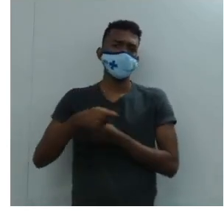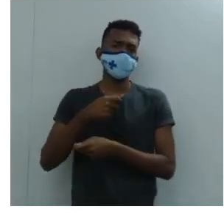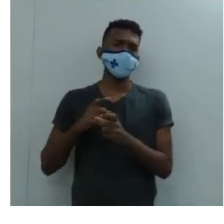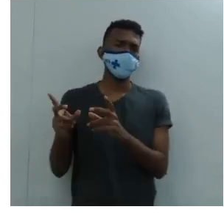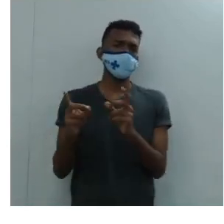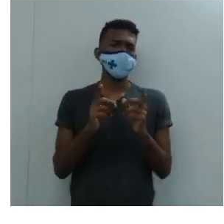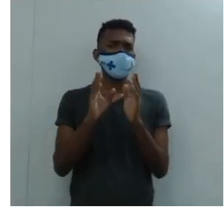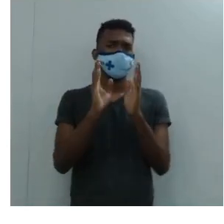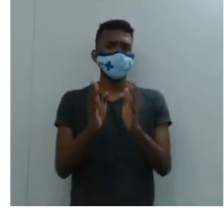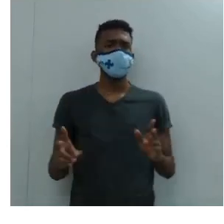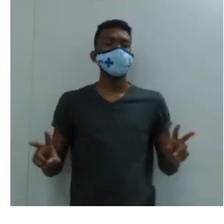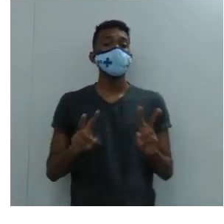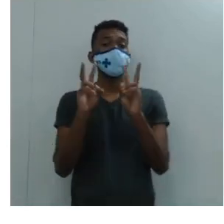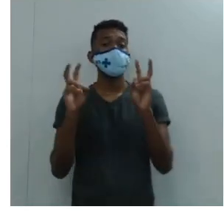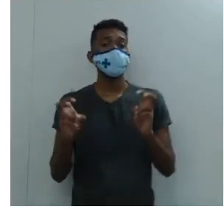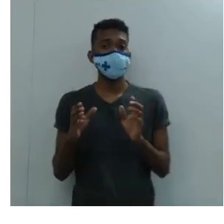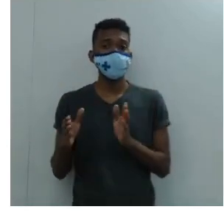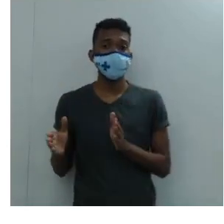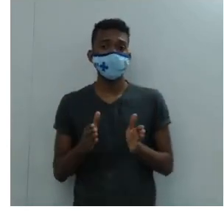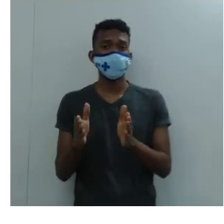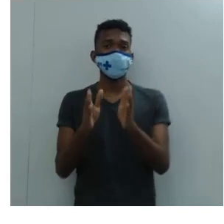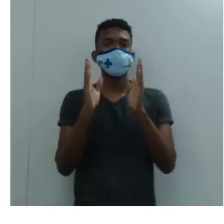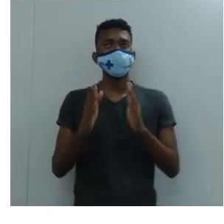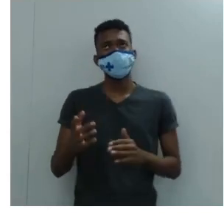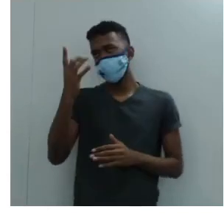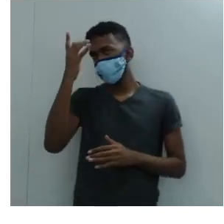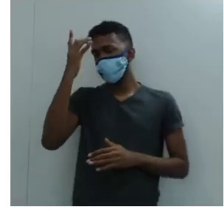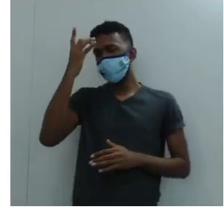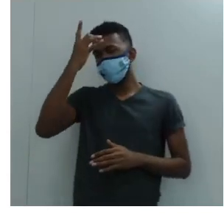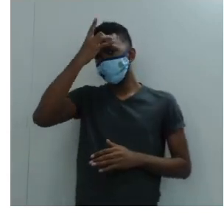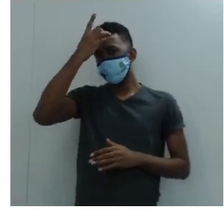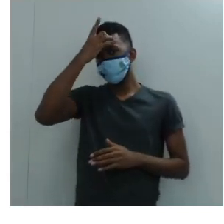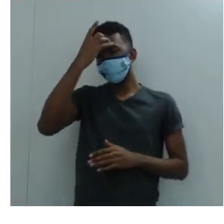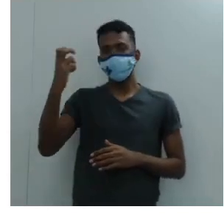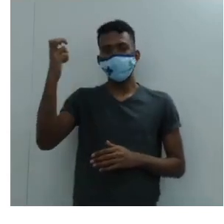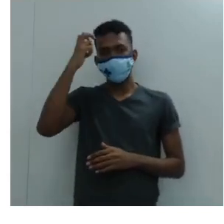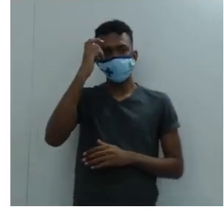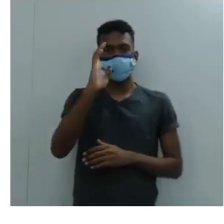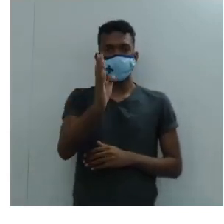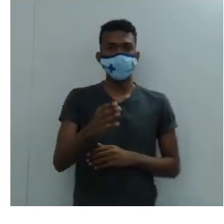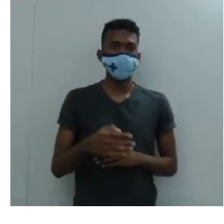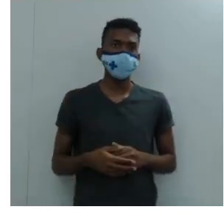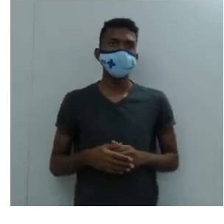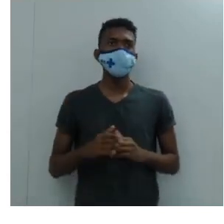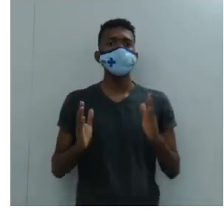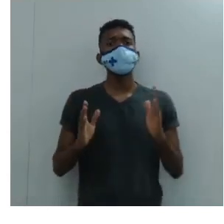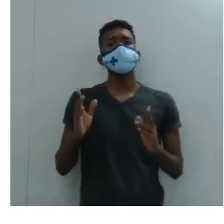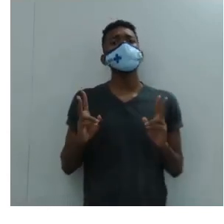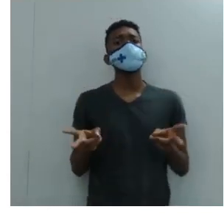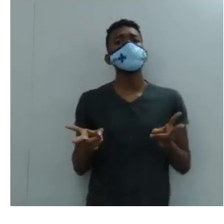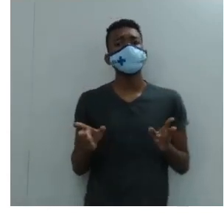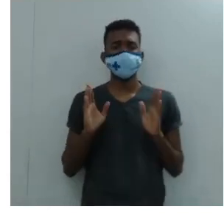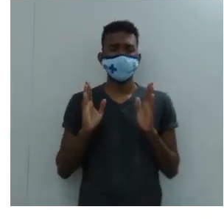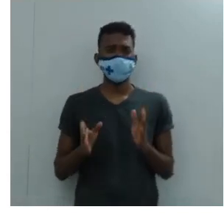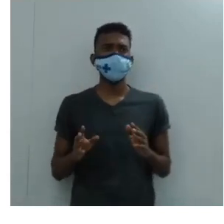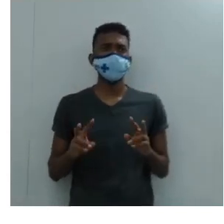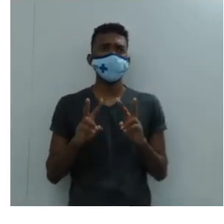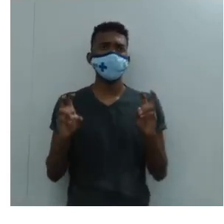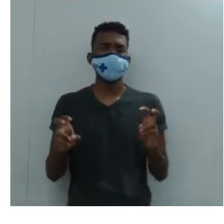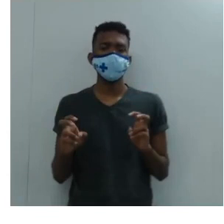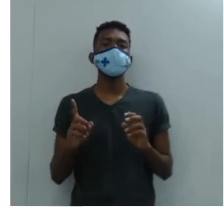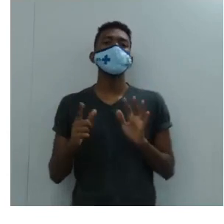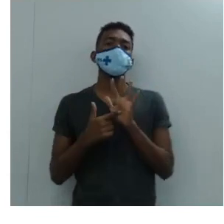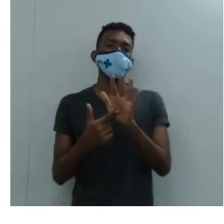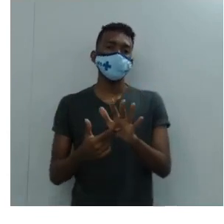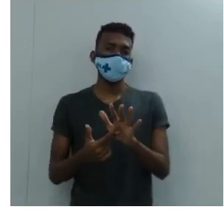aí a questão da mentalidade cultural. Então no mesmo período, cabe destacar,